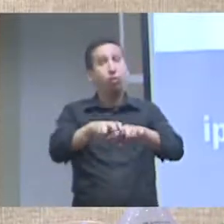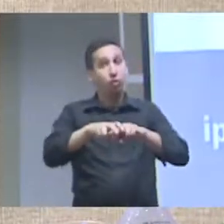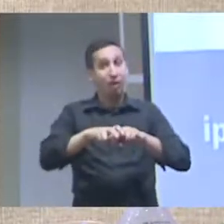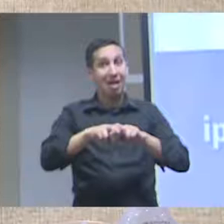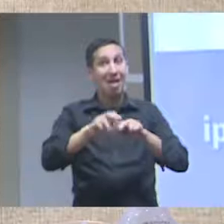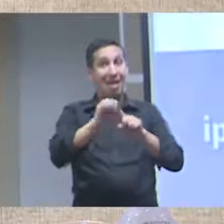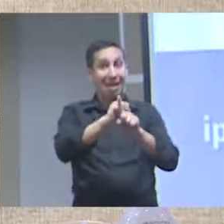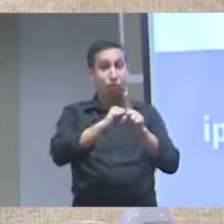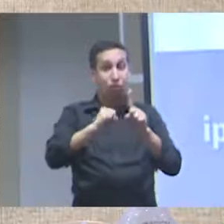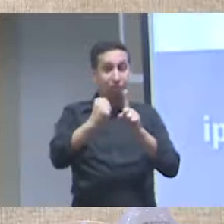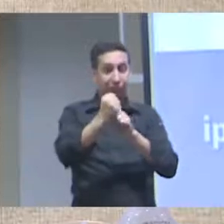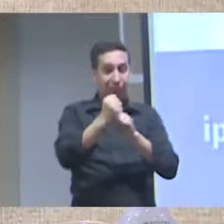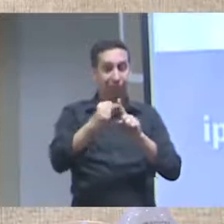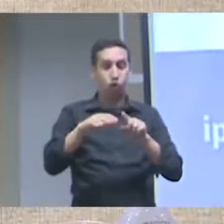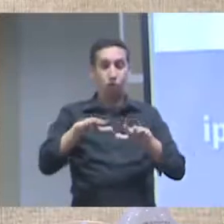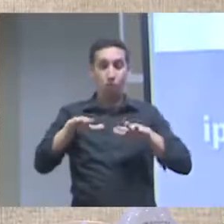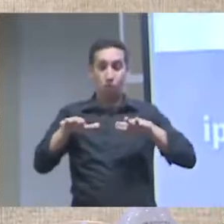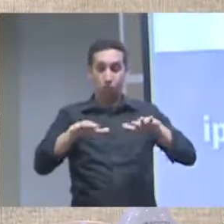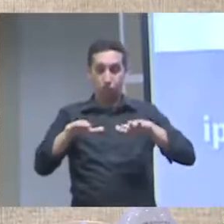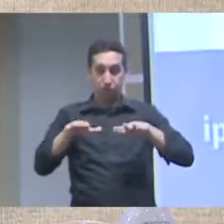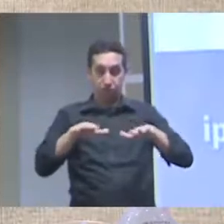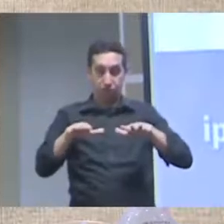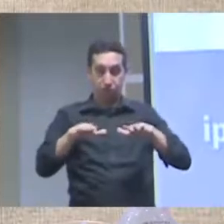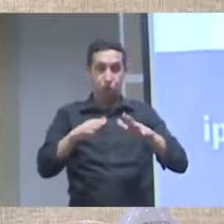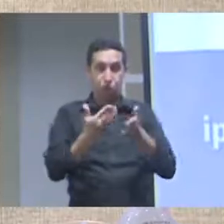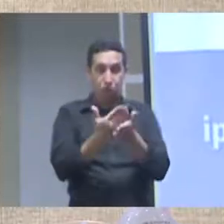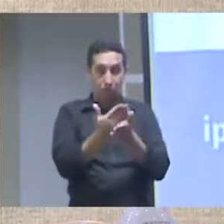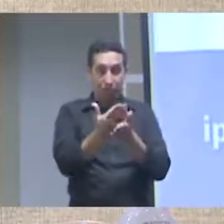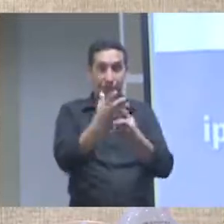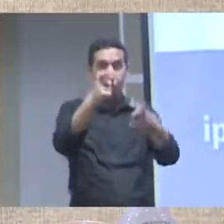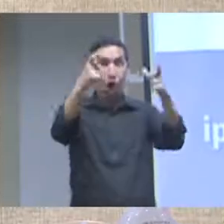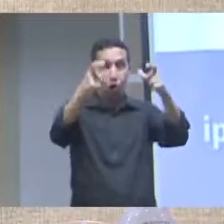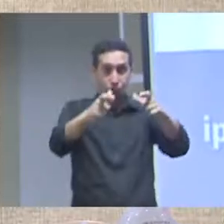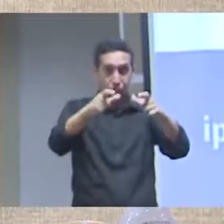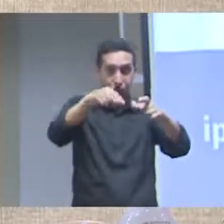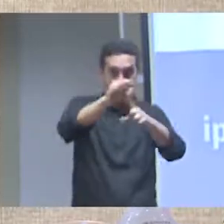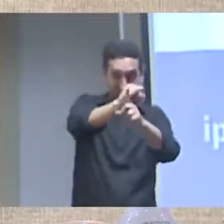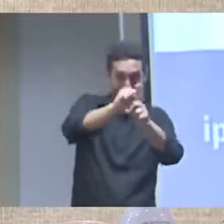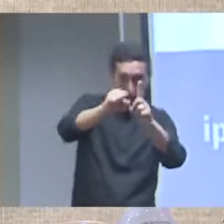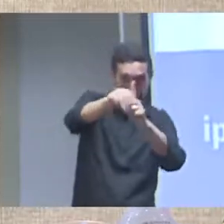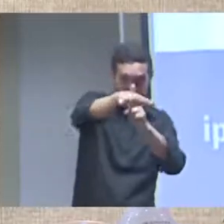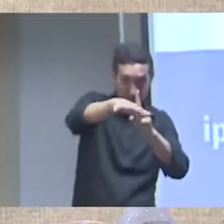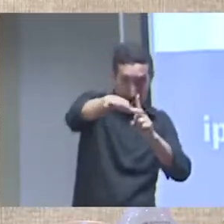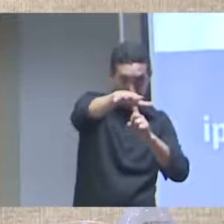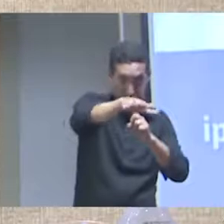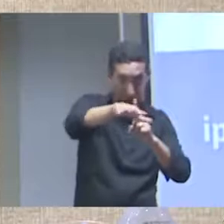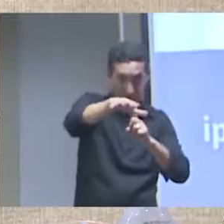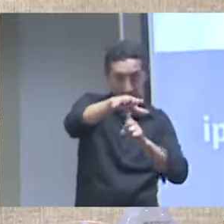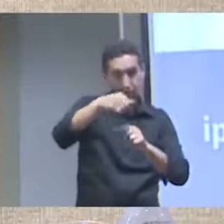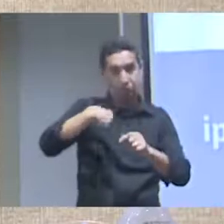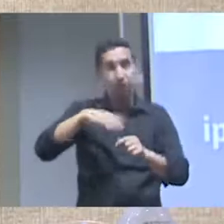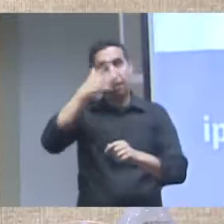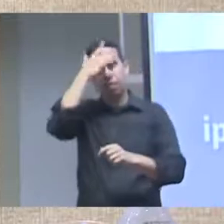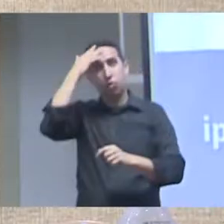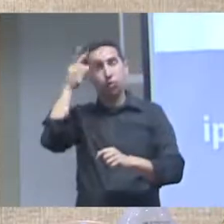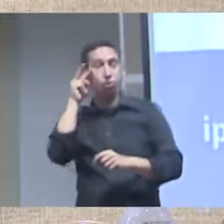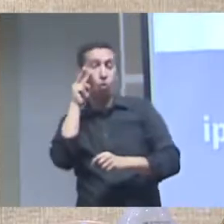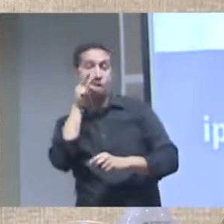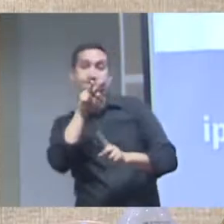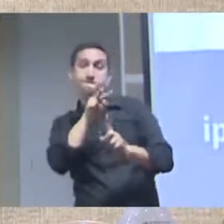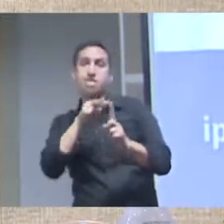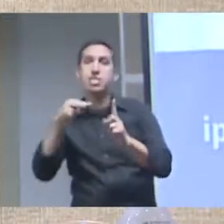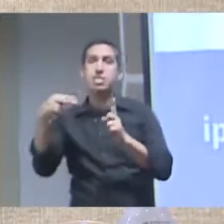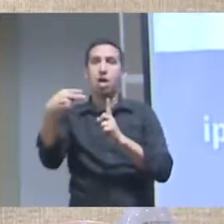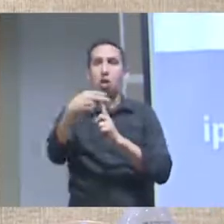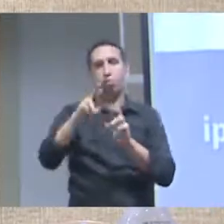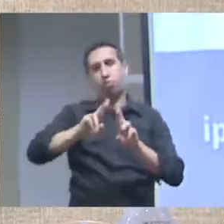sociedade por isso que eu disse são movimentos que vêm da sociedade né que são a releituras então tem